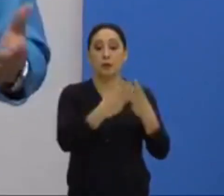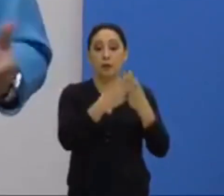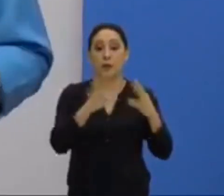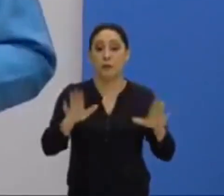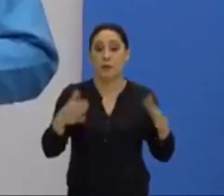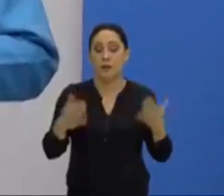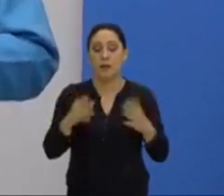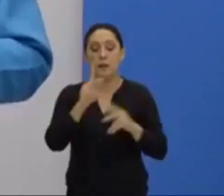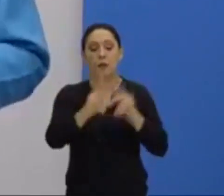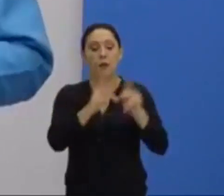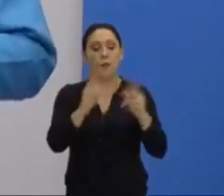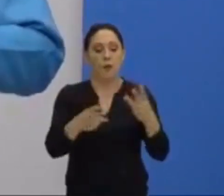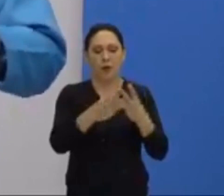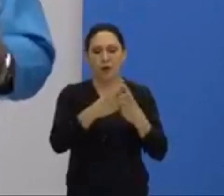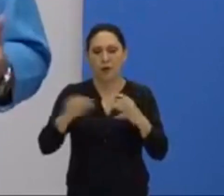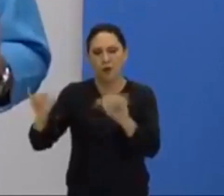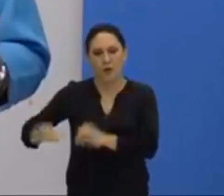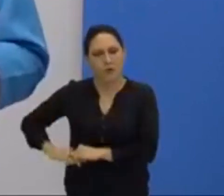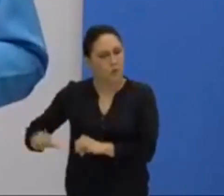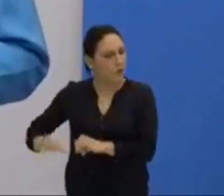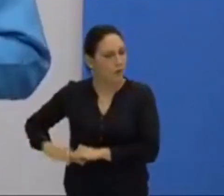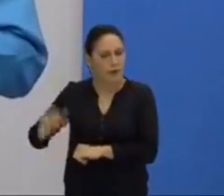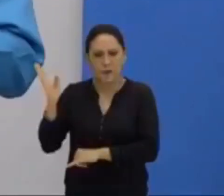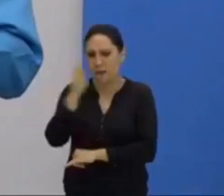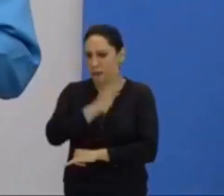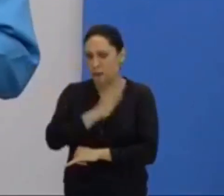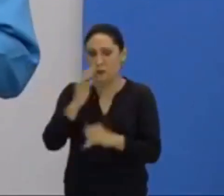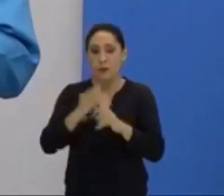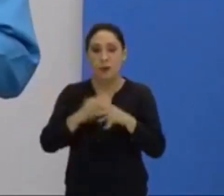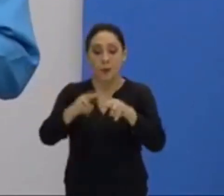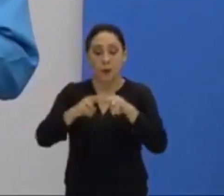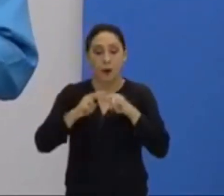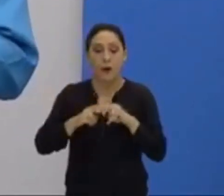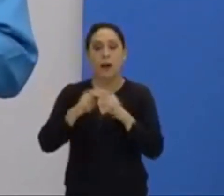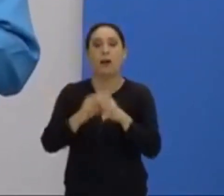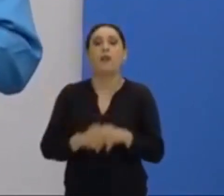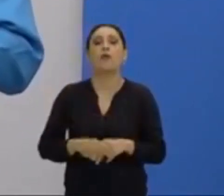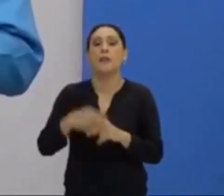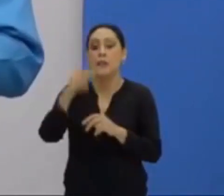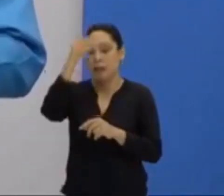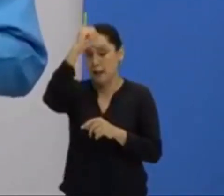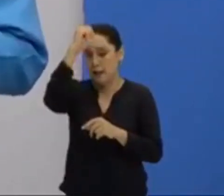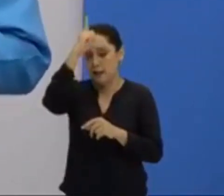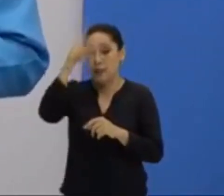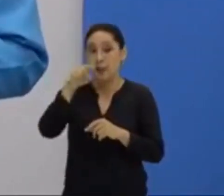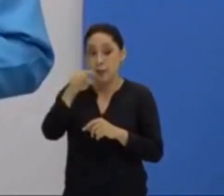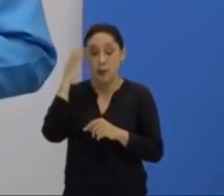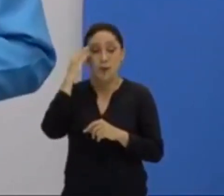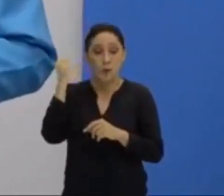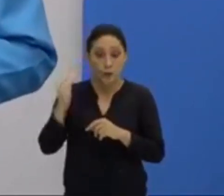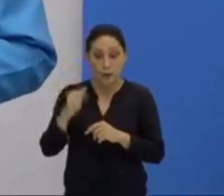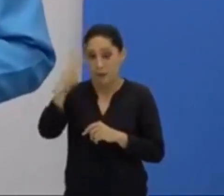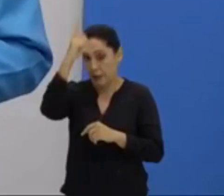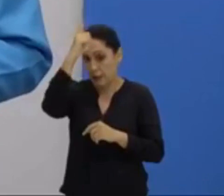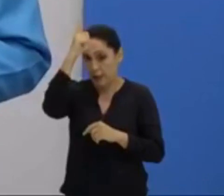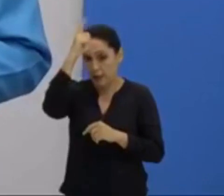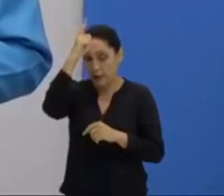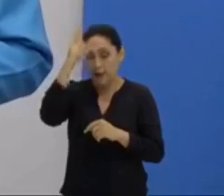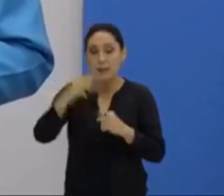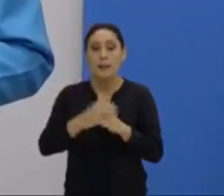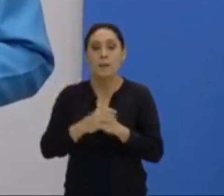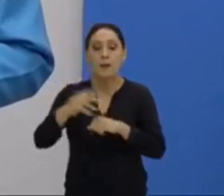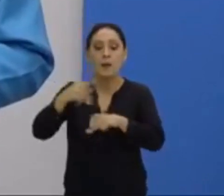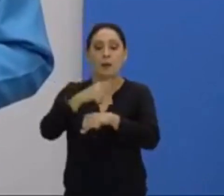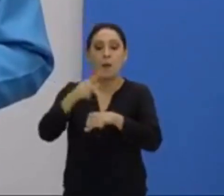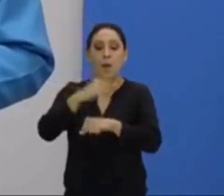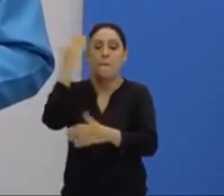os judeus sofreram todas essas atrocidades patrocinadas pela Alemanha, e tu sabes que a Alemanha foi considerada